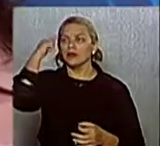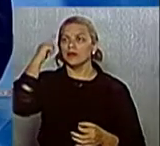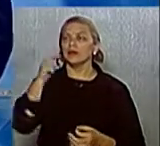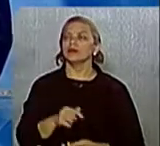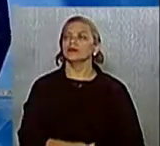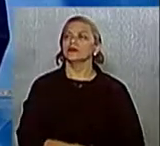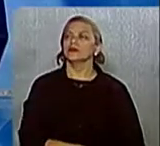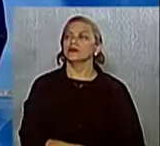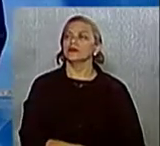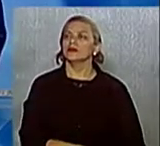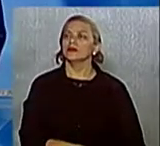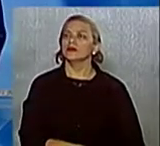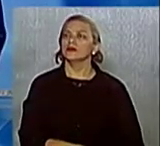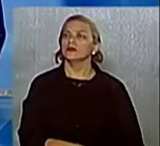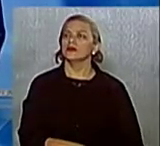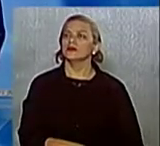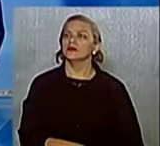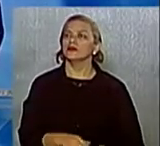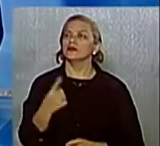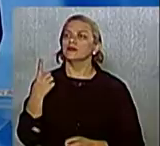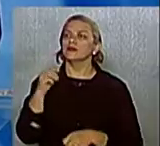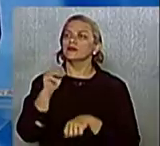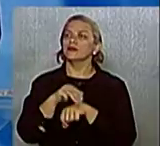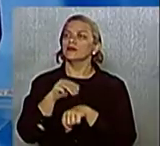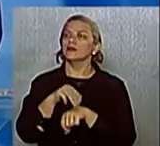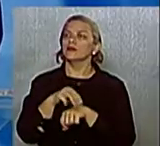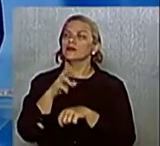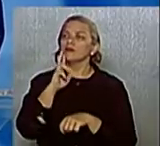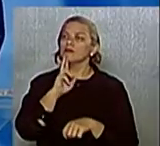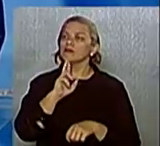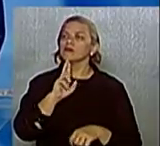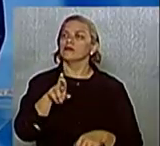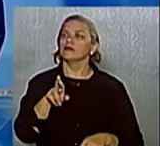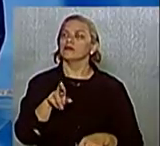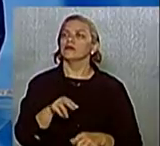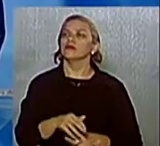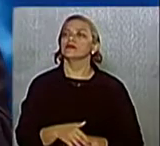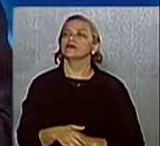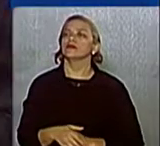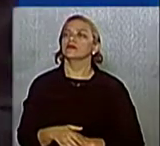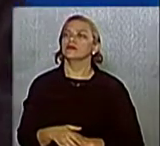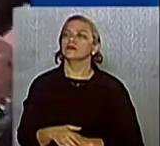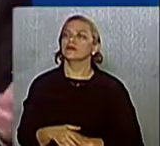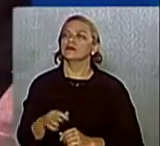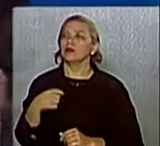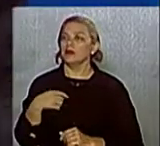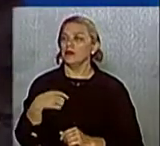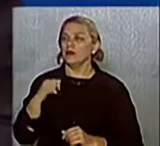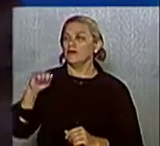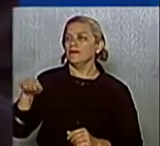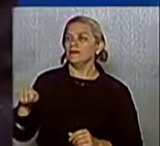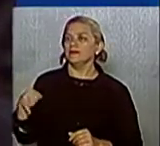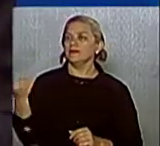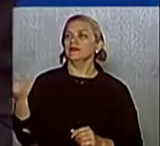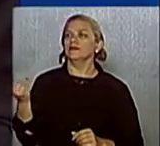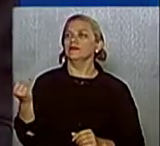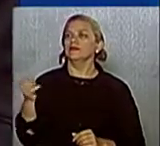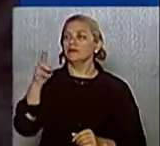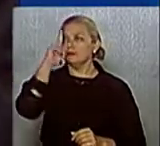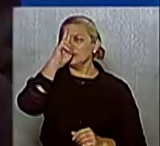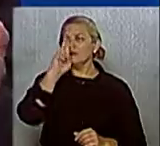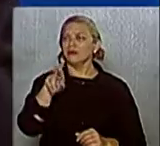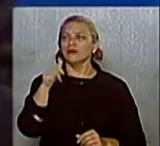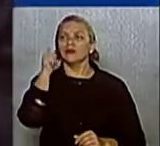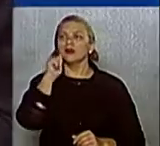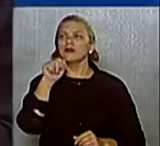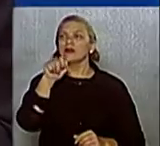Ok, candidata. Um minuto para a réplica do candidato Francisco Carlos. Eu quero aproveitar em respeito à mãe, a Tânia, dizer